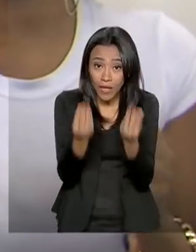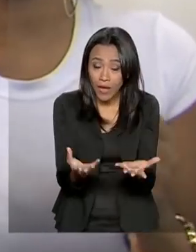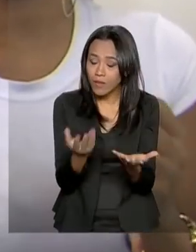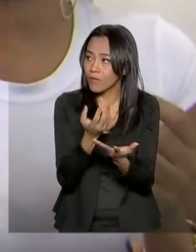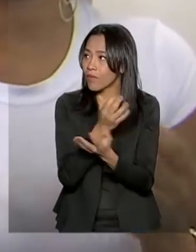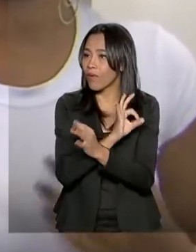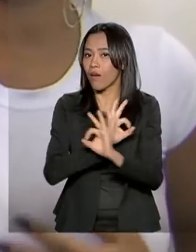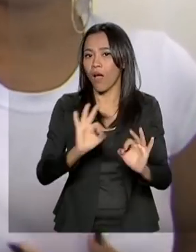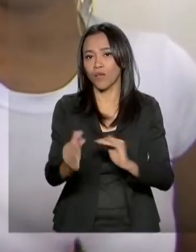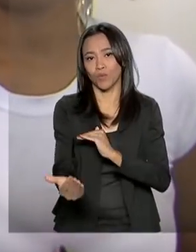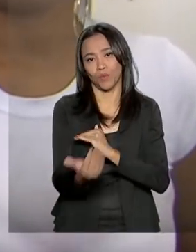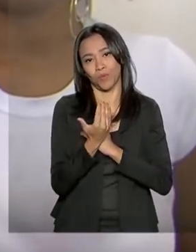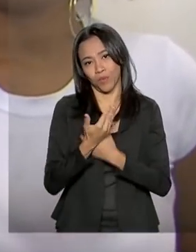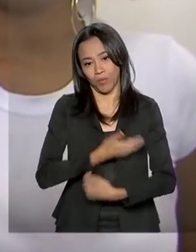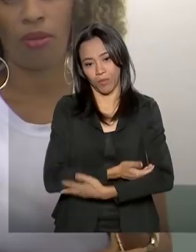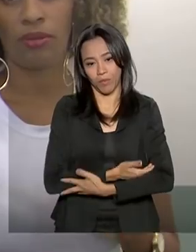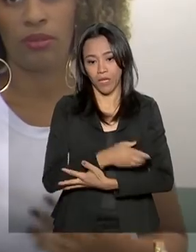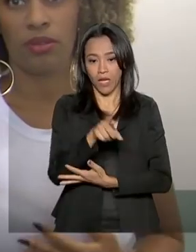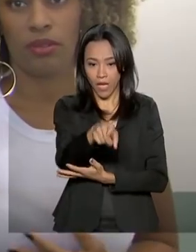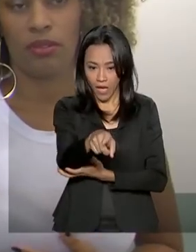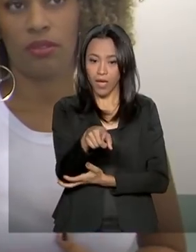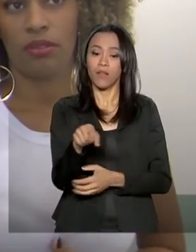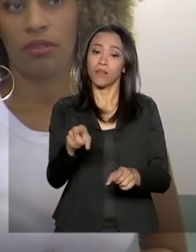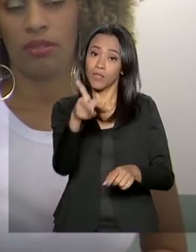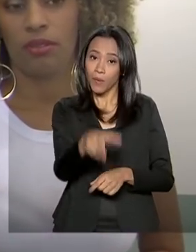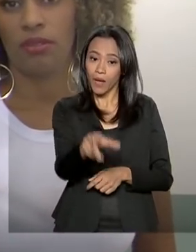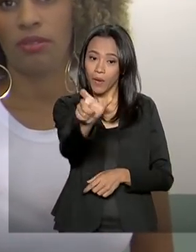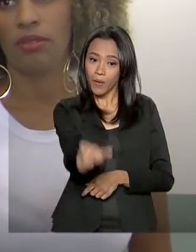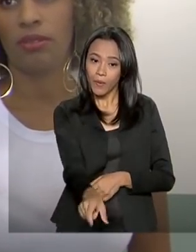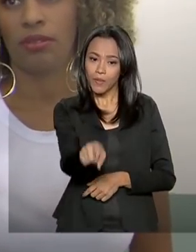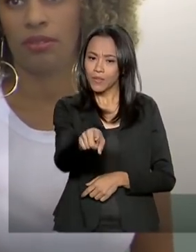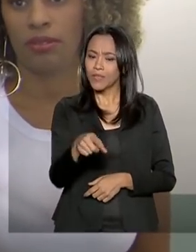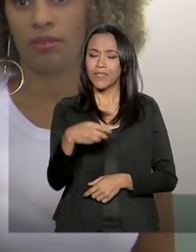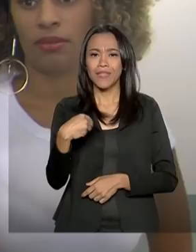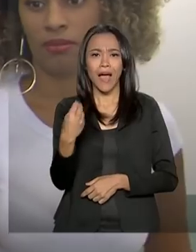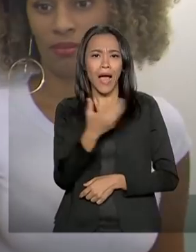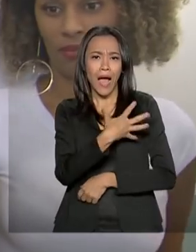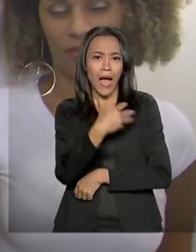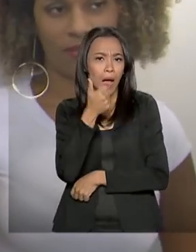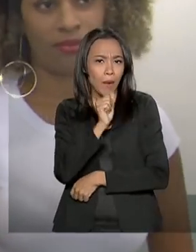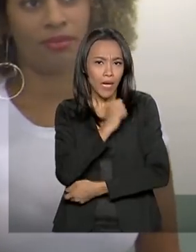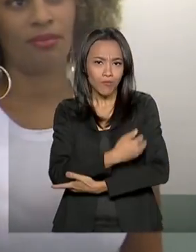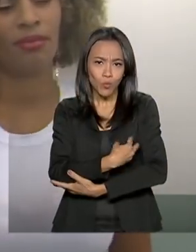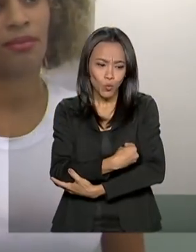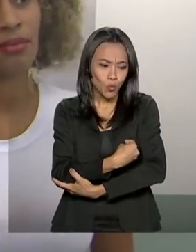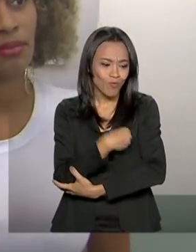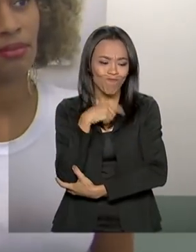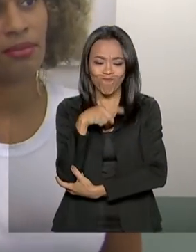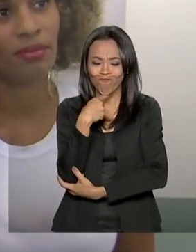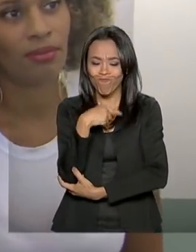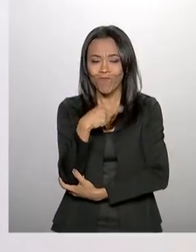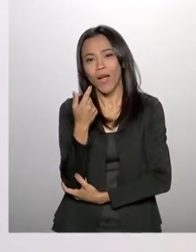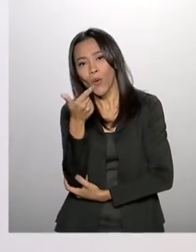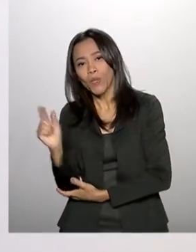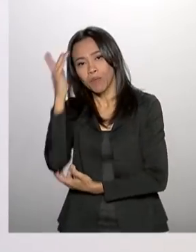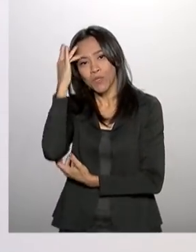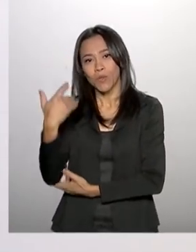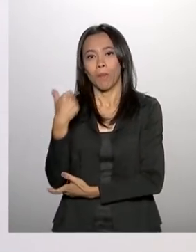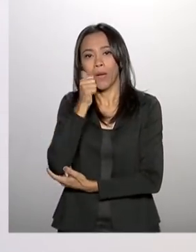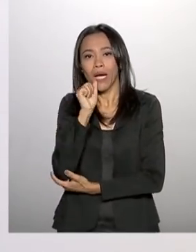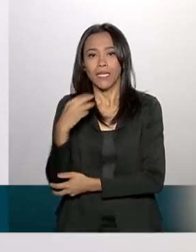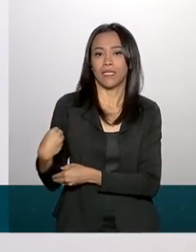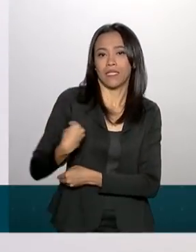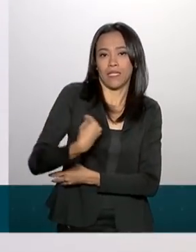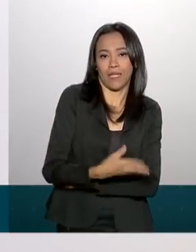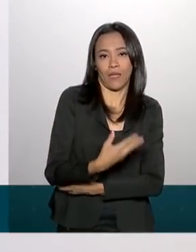Há 10 anos, a Júlia era um bebê prematuro. Sem ter como amamentar, tudo o que restou à mãe dela foi contar com a solidariedade de uma doadora. A gente tentou